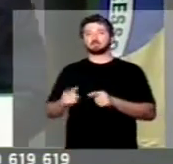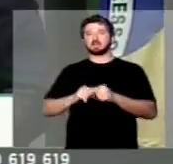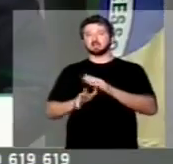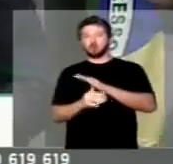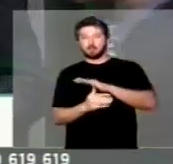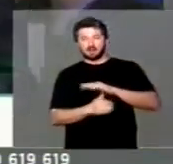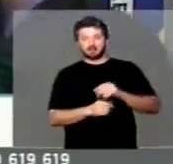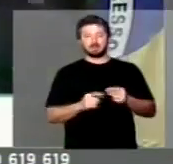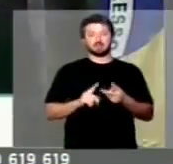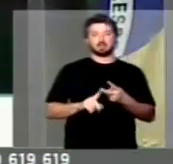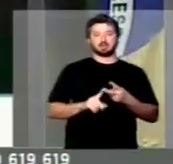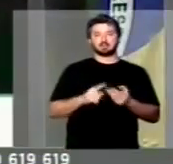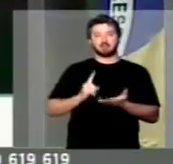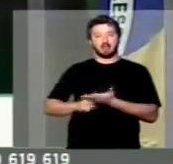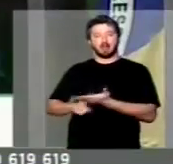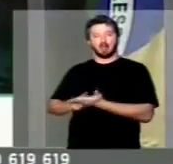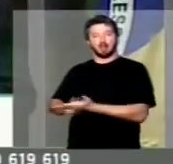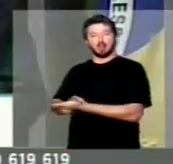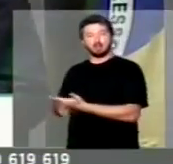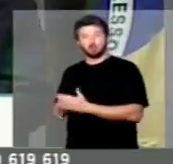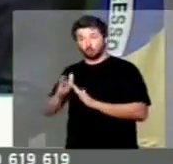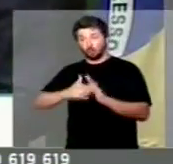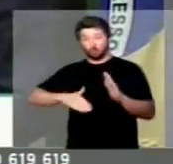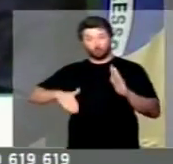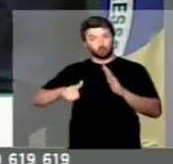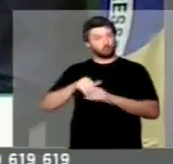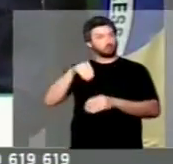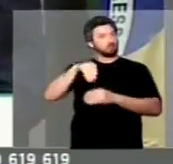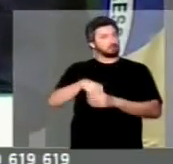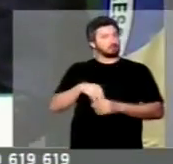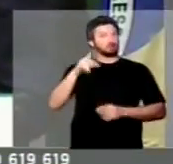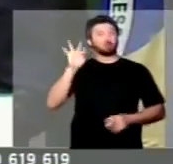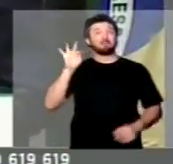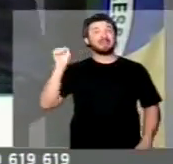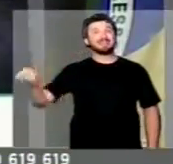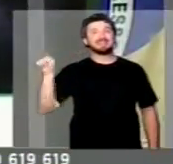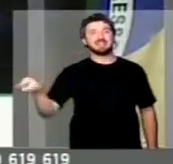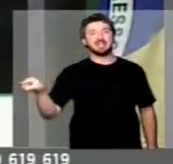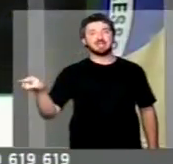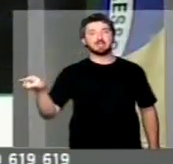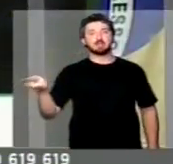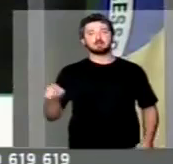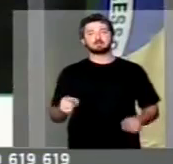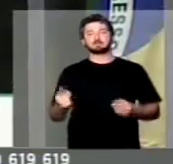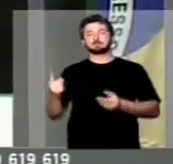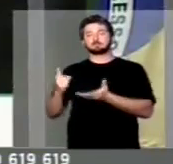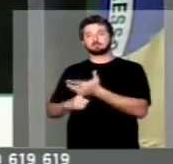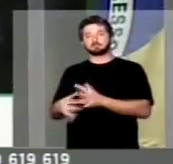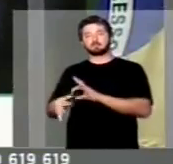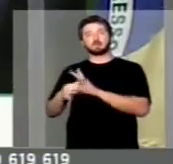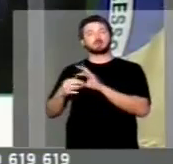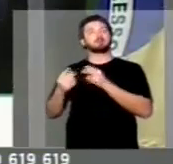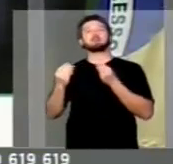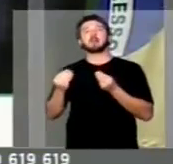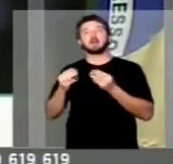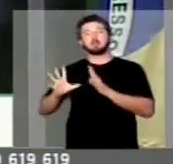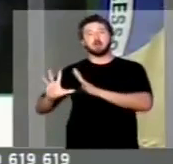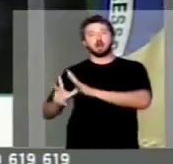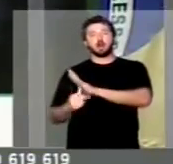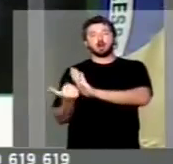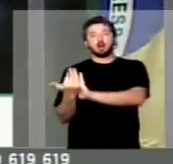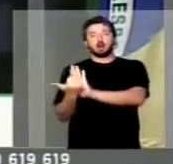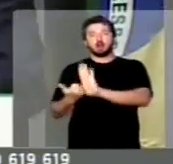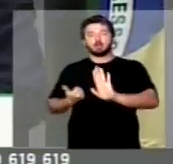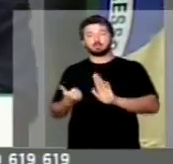bandalheiras, os acordos feitos no governo do PT, que se associaram para dilapidar